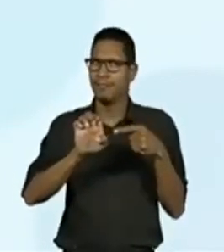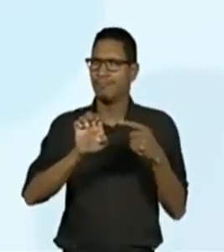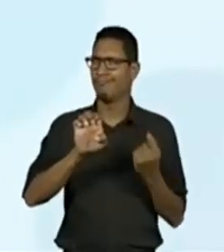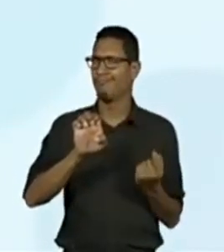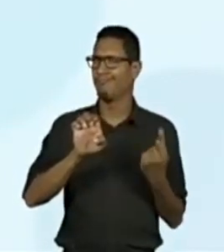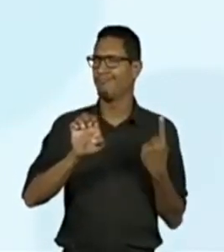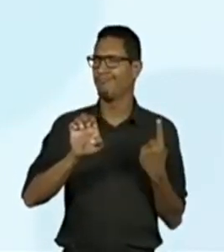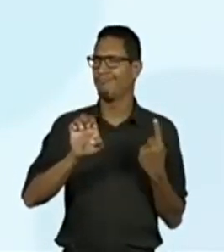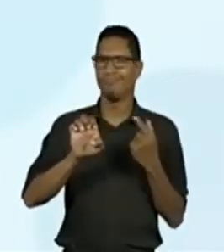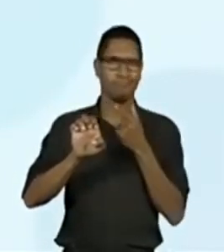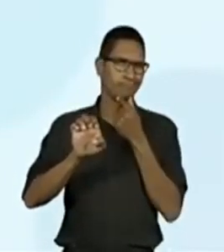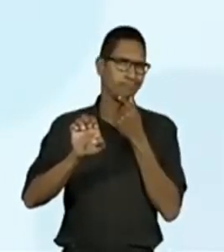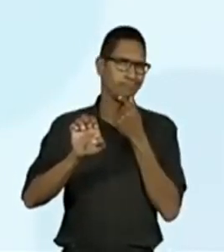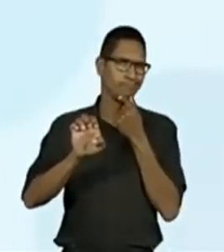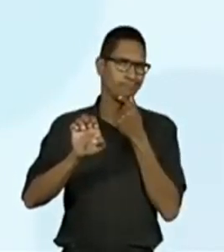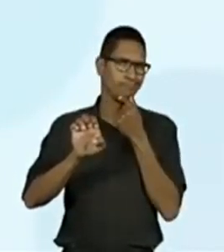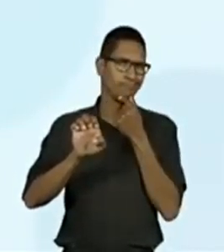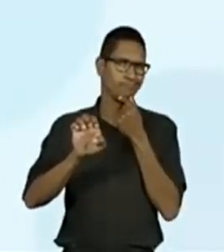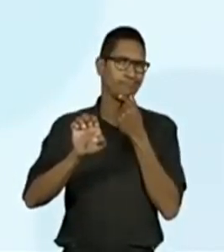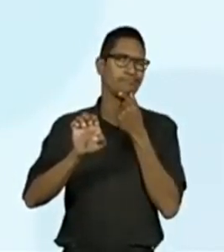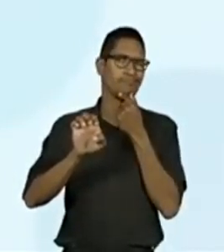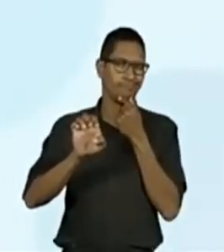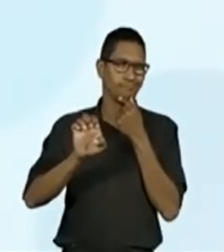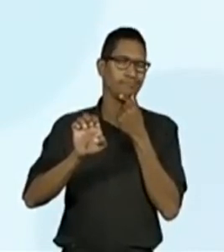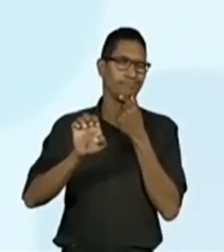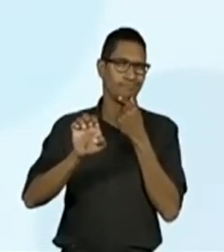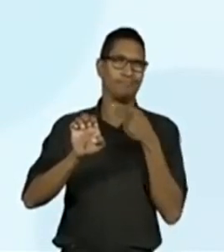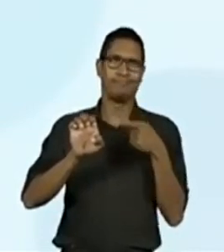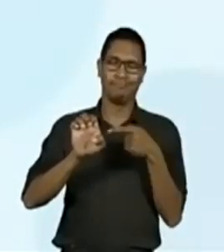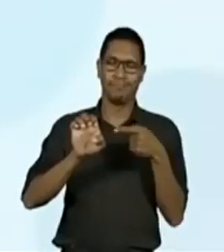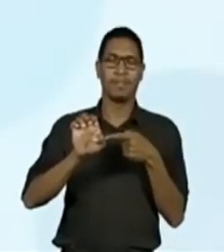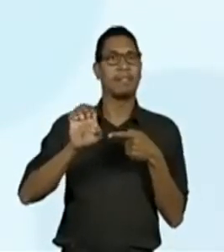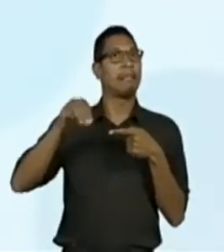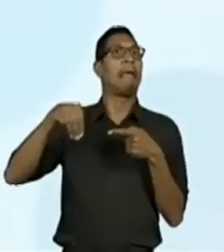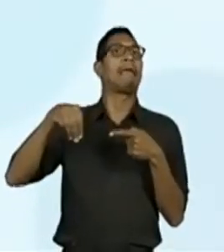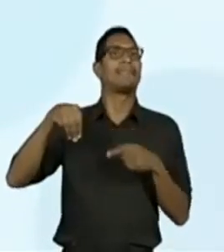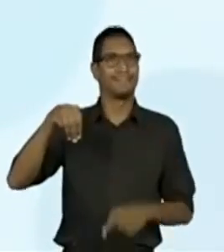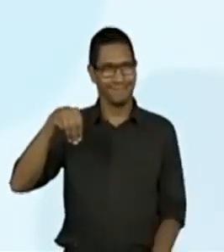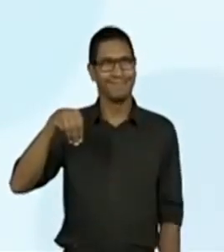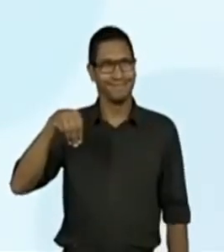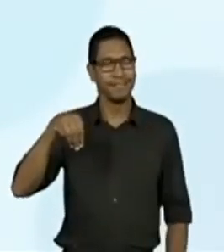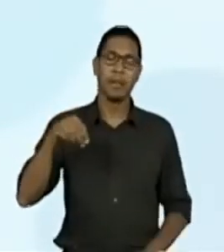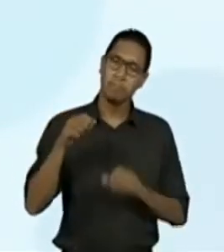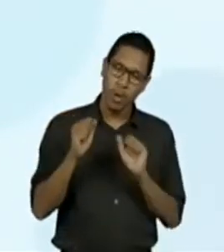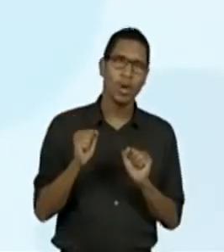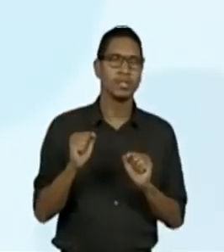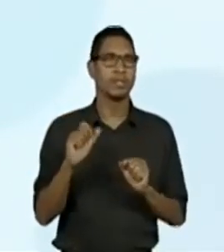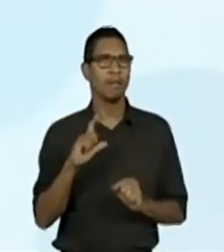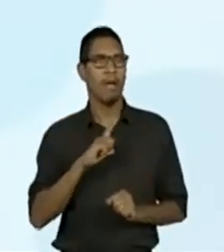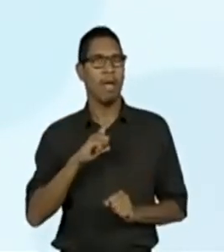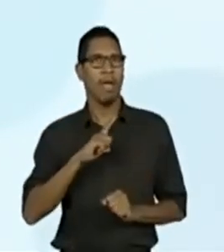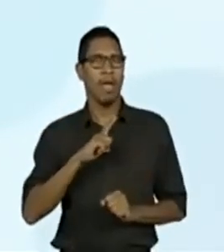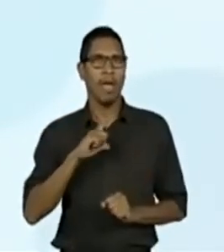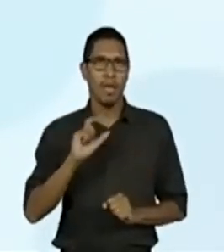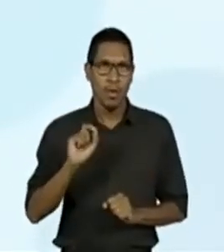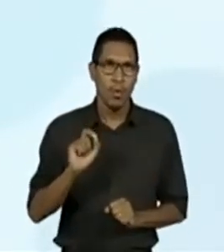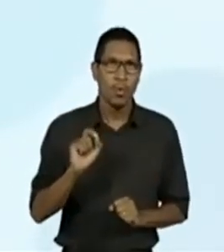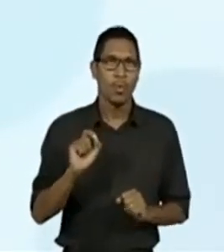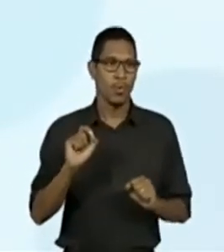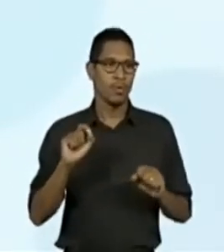Hum, excelente! Aqui o nosso erro, ó. Podem causar um grande